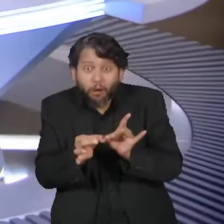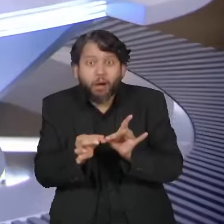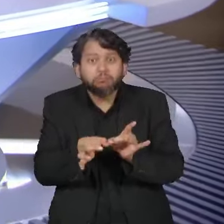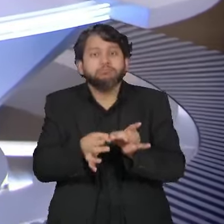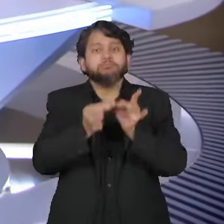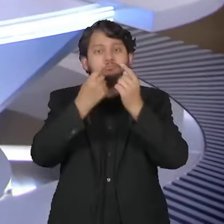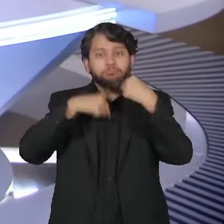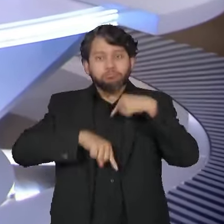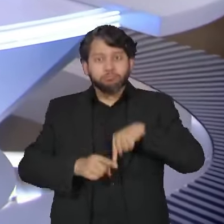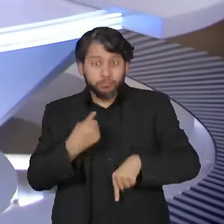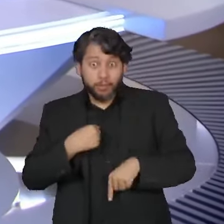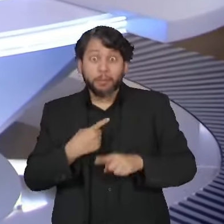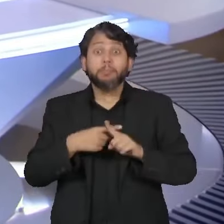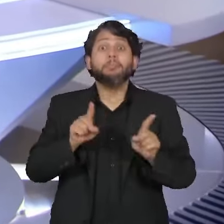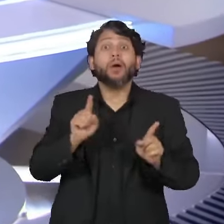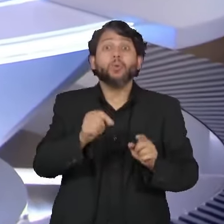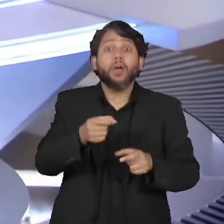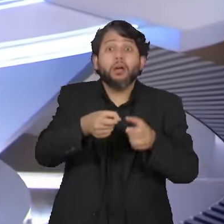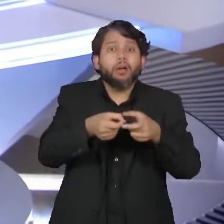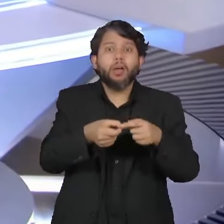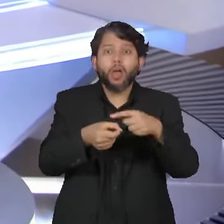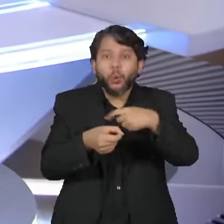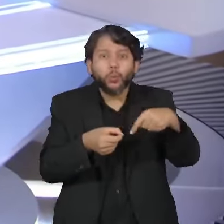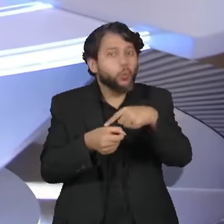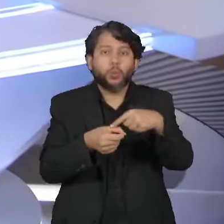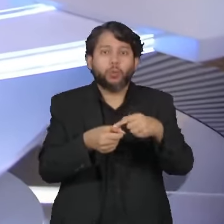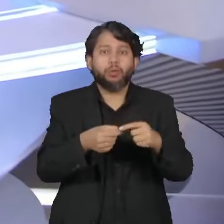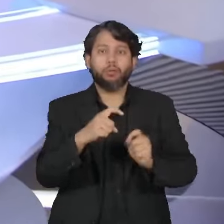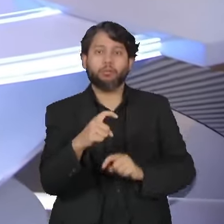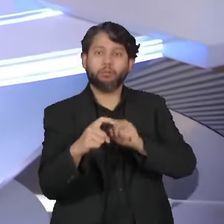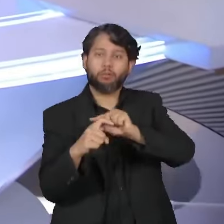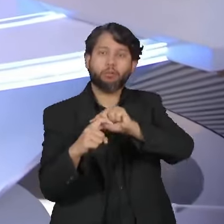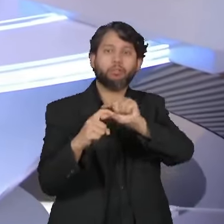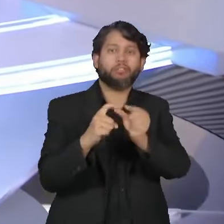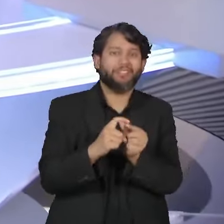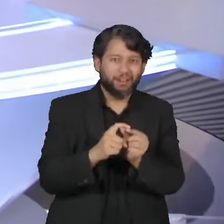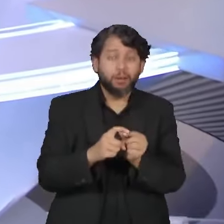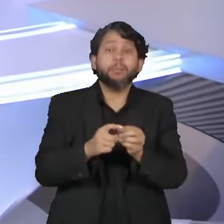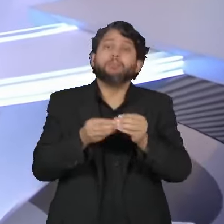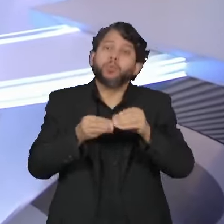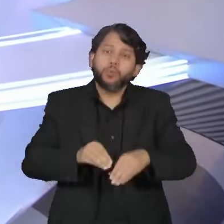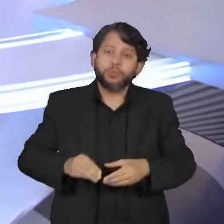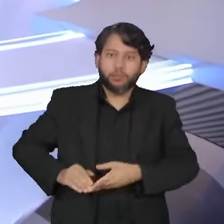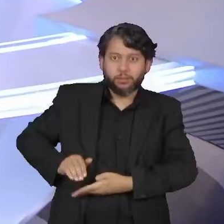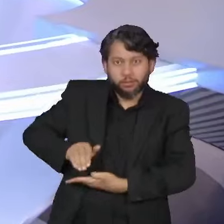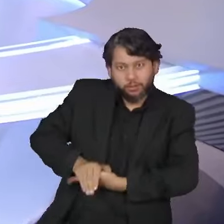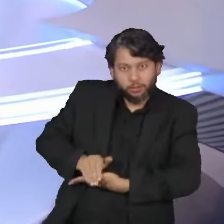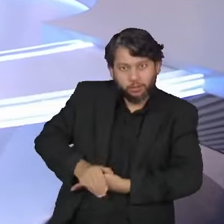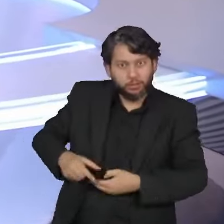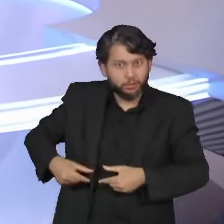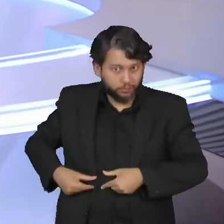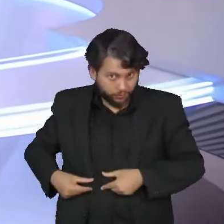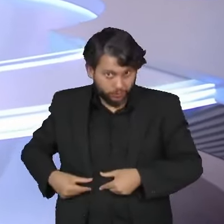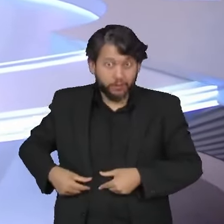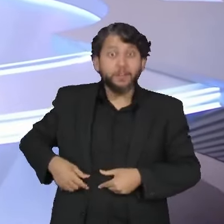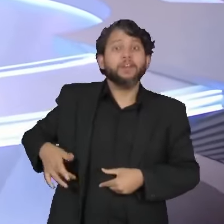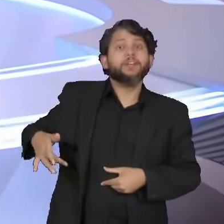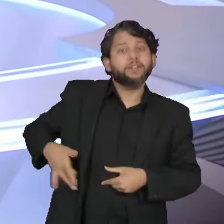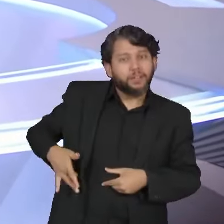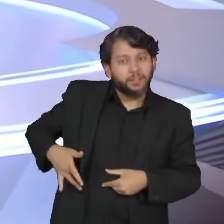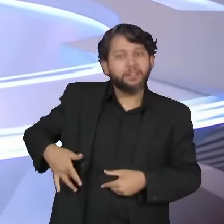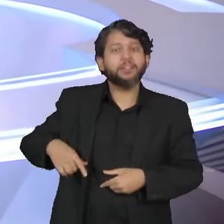vem o nome falciforme. E perdem eficiência, atingindo órgãos como baço, fígado, cérebro, coração,